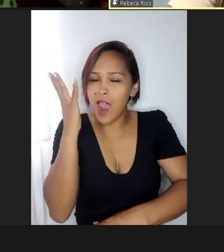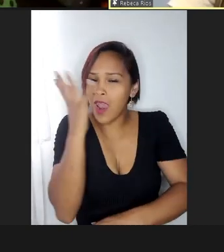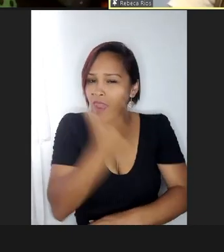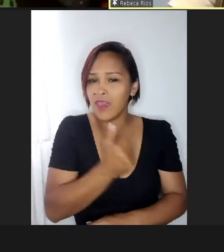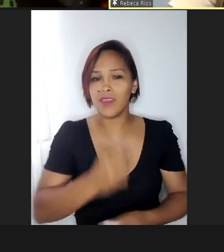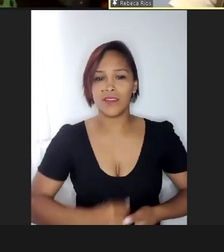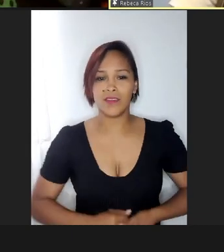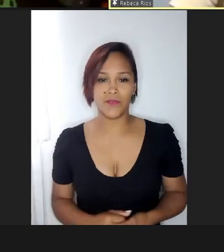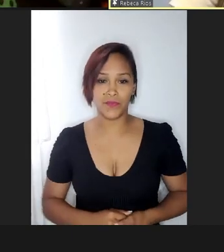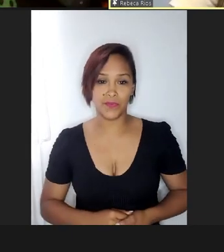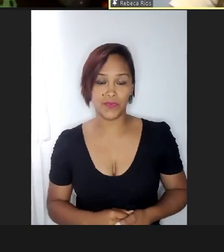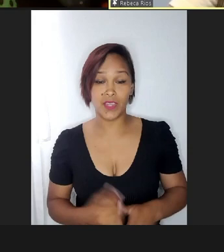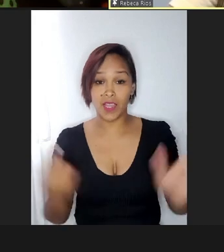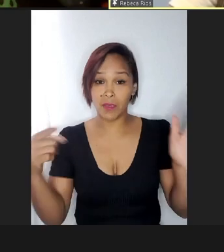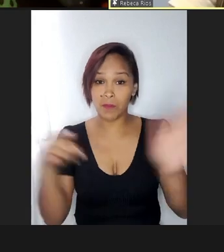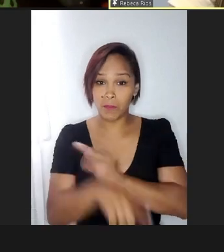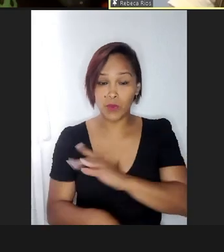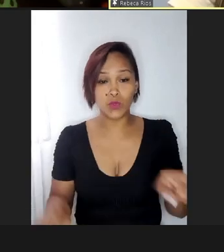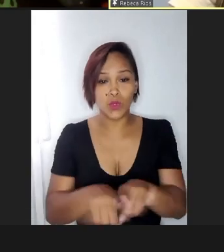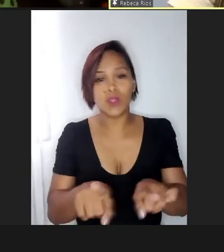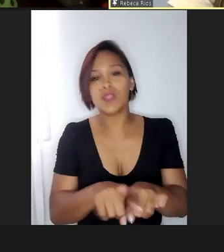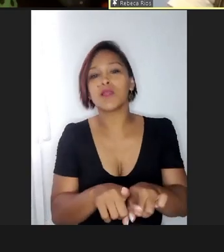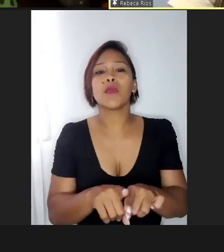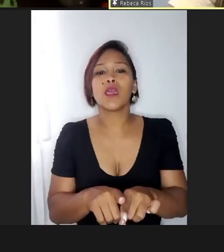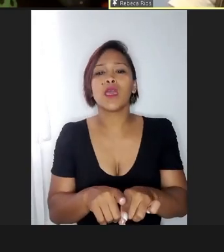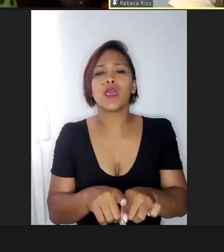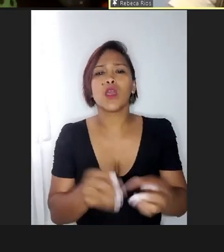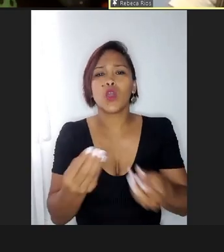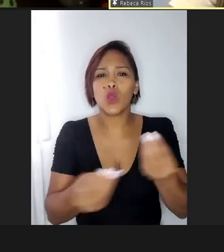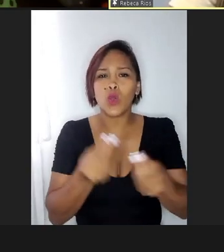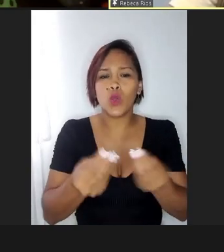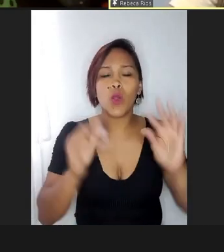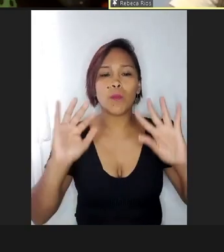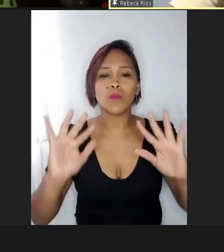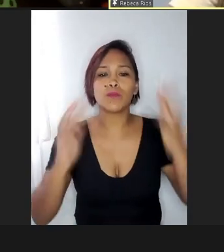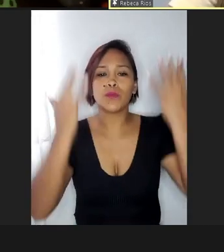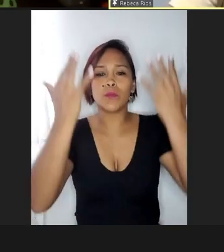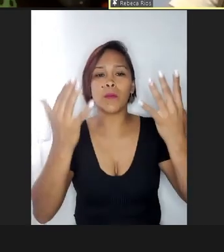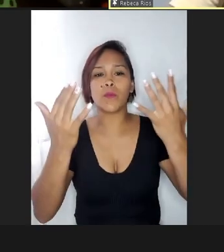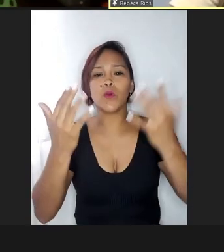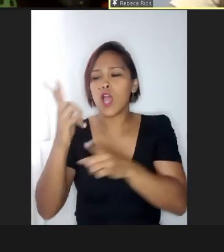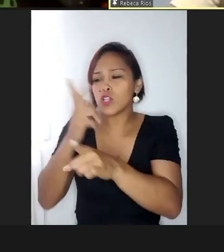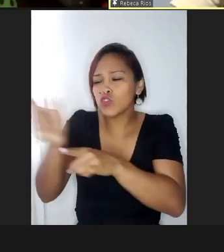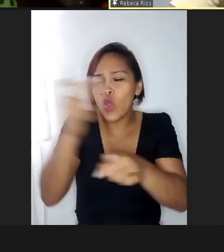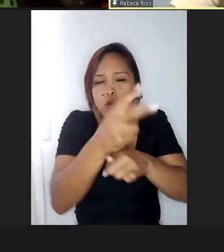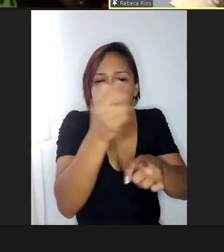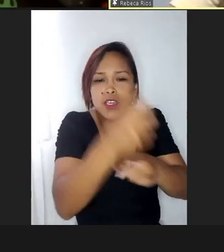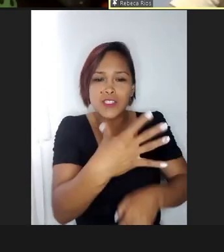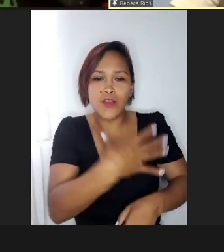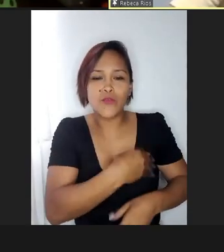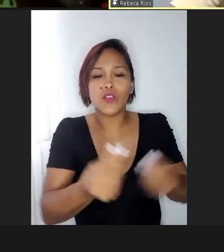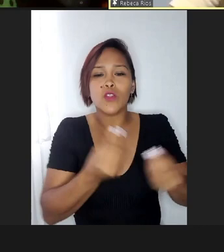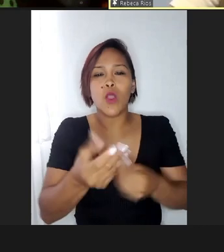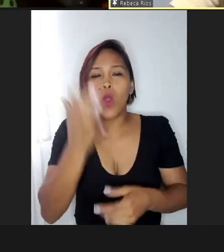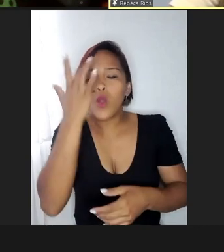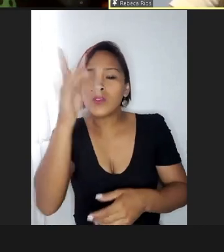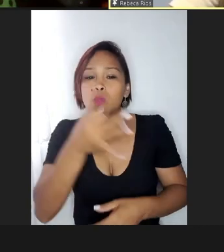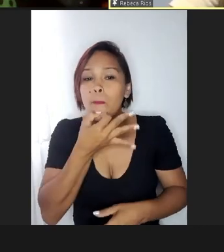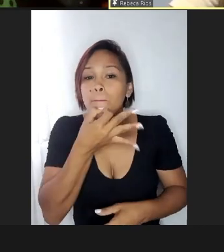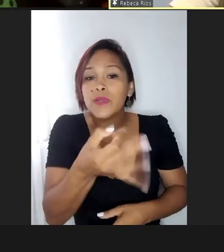ela perguntou aqui, Andressa, como comemorar as conquistas, como que você acha que é interessante